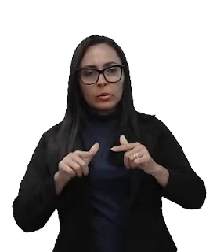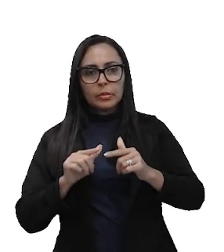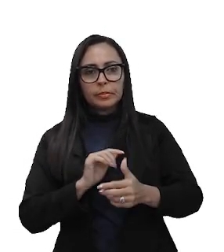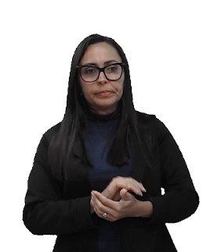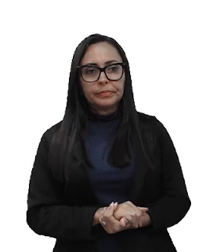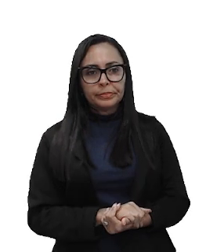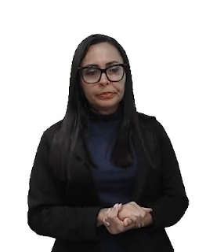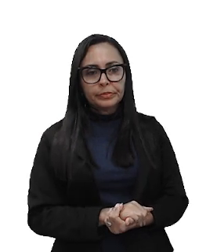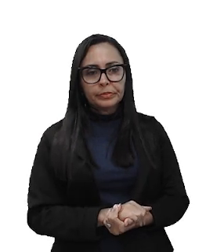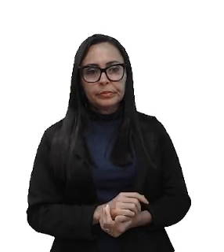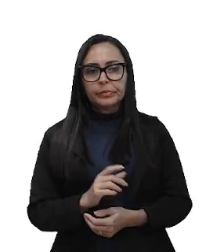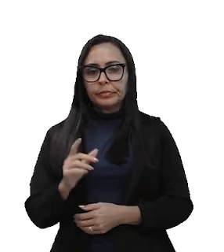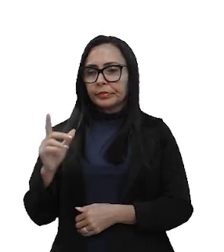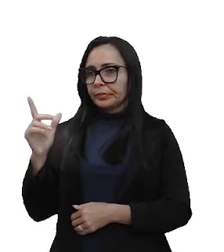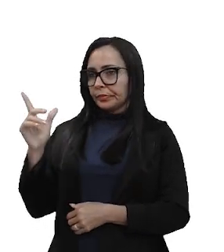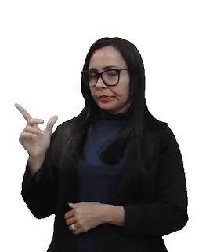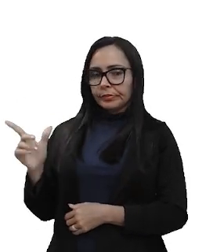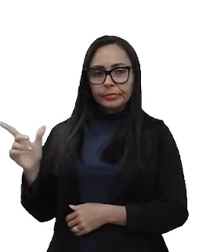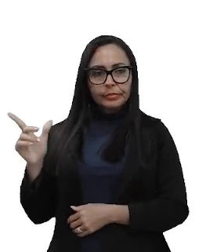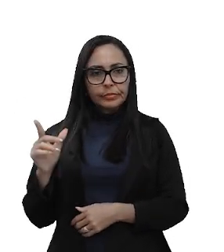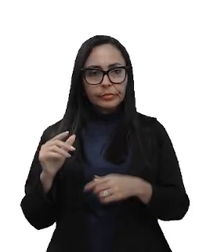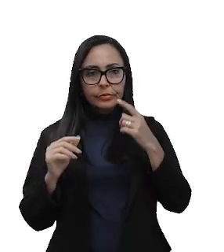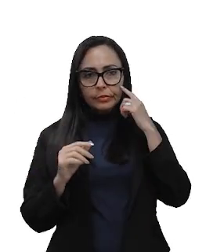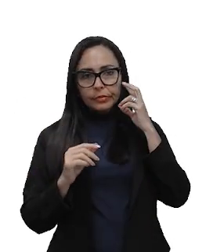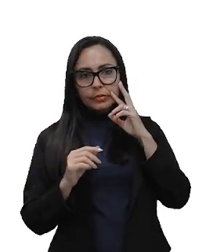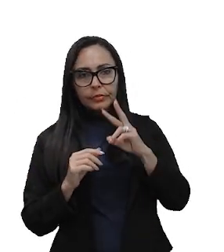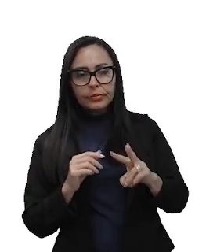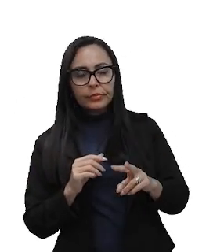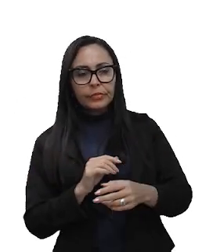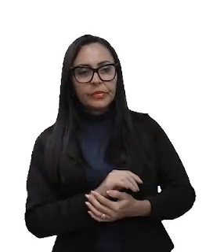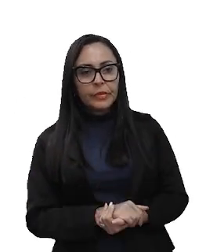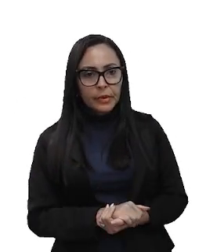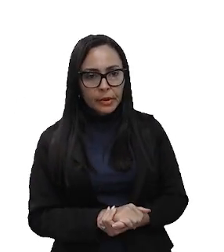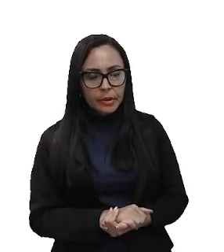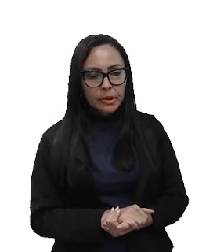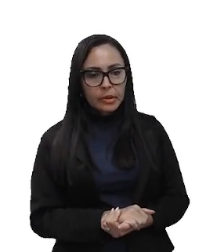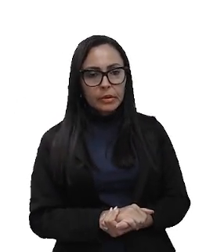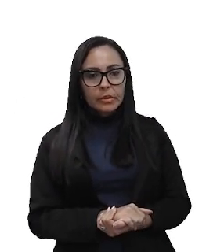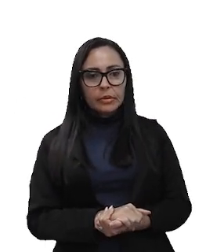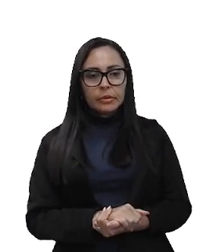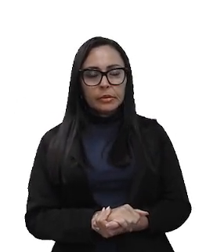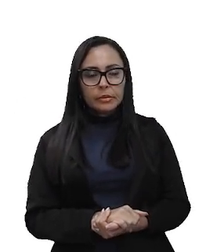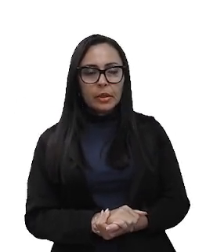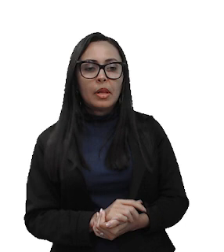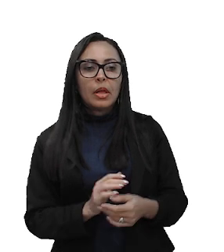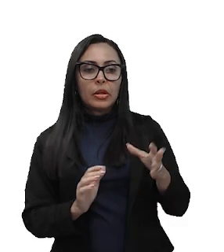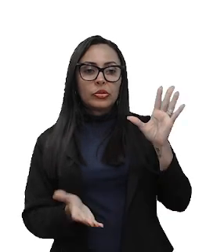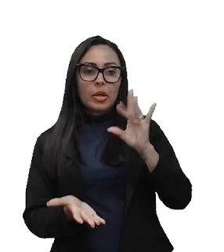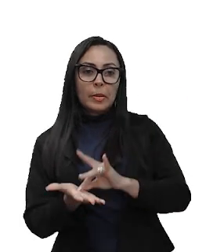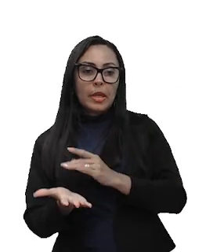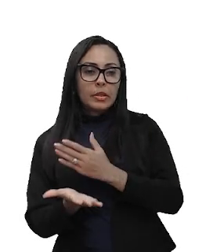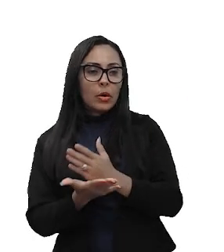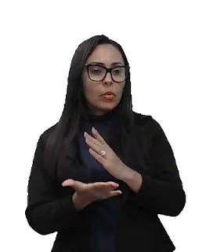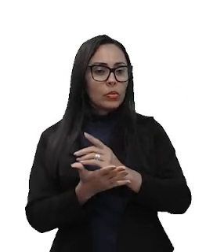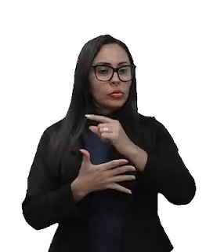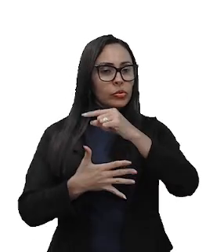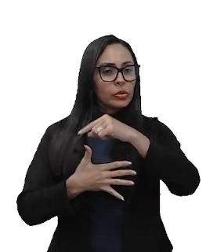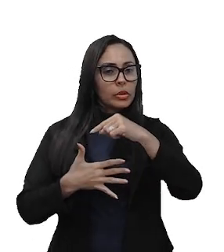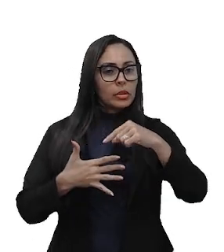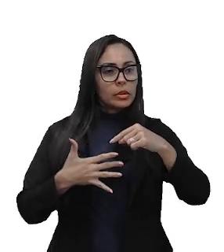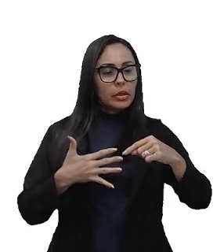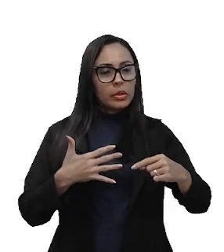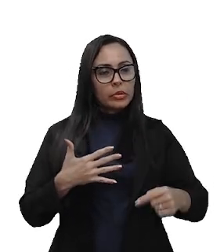Então, agora, a gente vai ver a imagem que ela estabelece alguns critérios, alguns